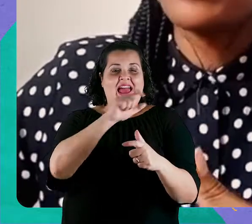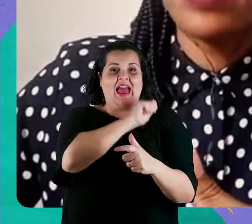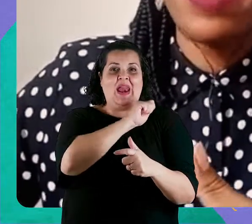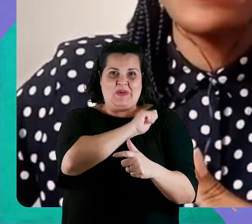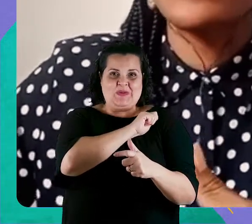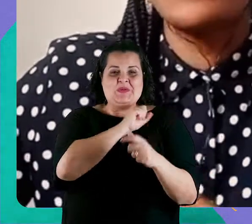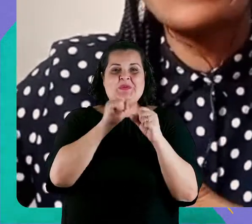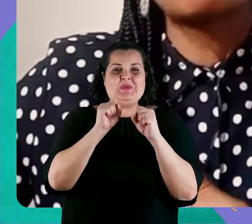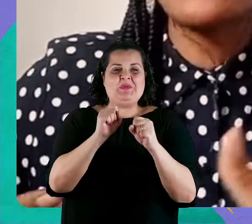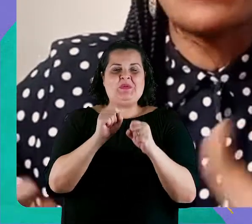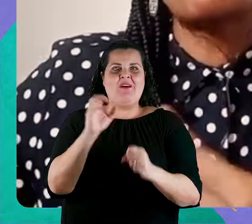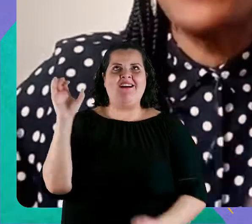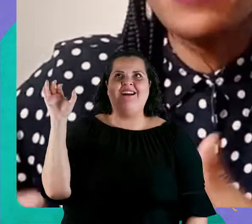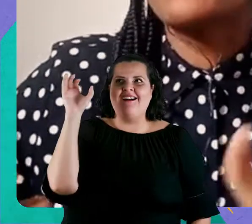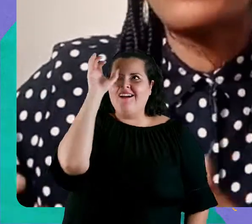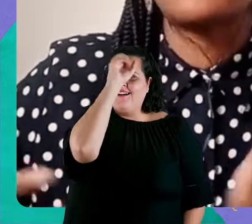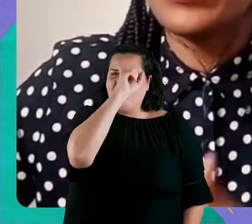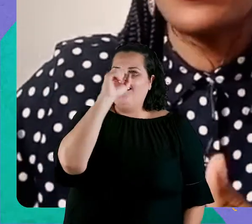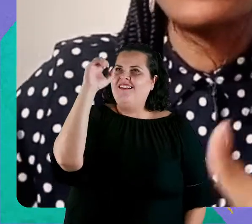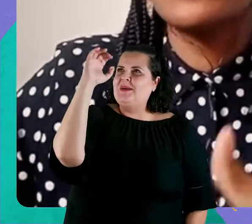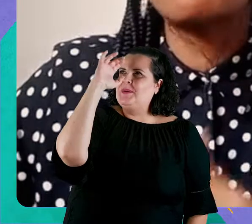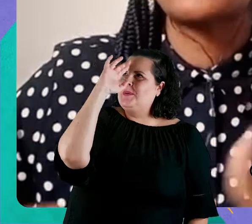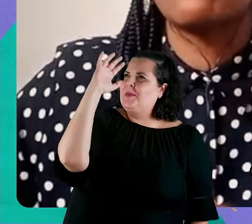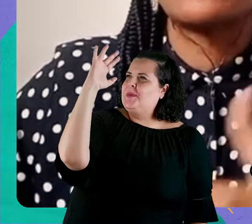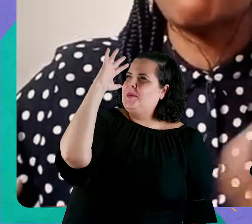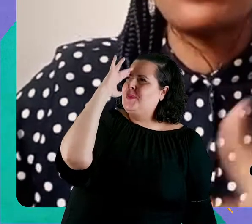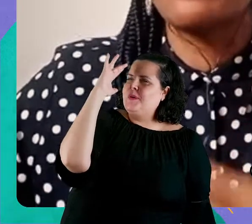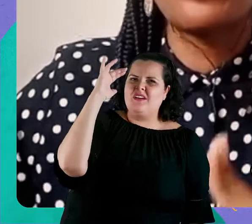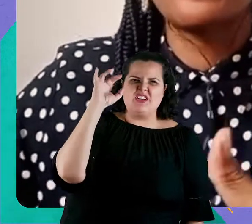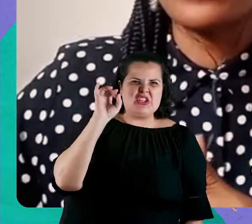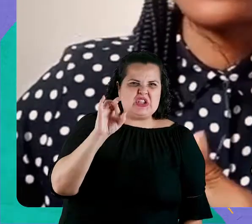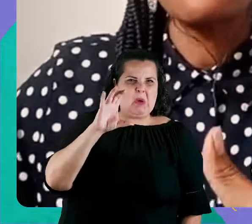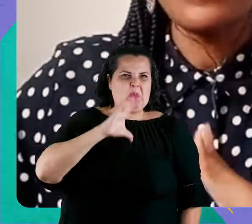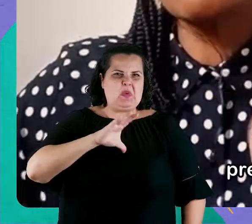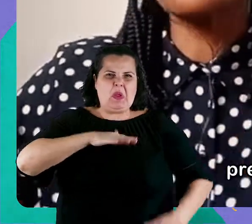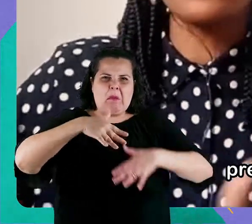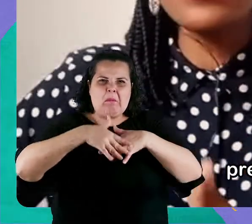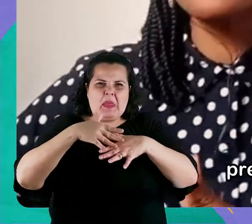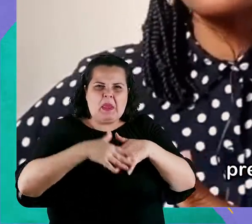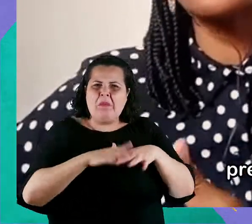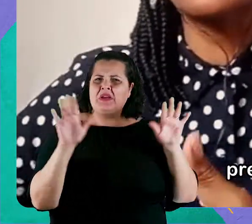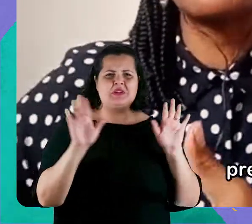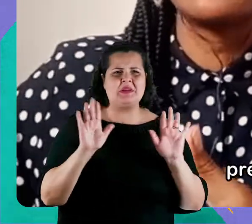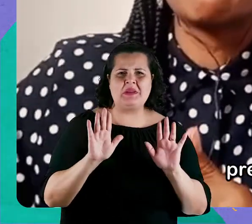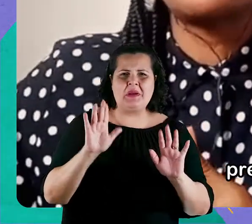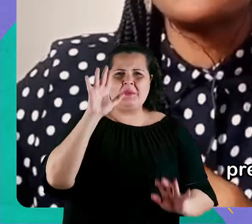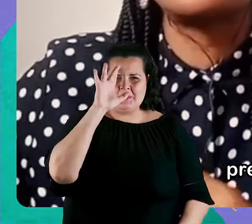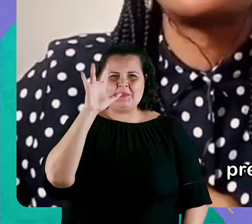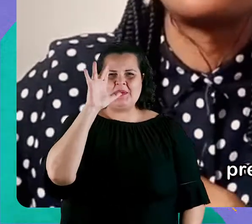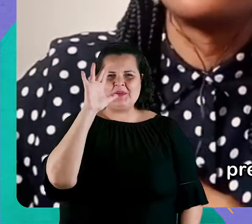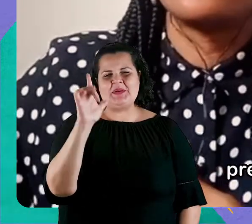nossos estudantes também aprendam a sonhar, né? E não só matemática, português. A importância do sonho